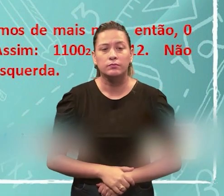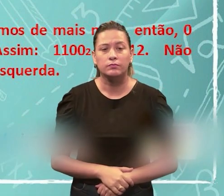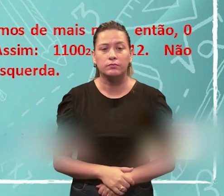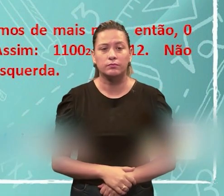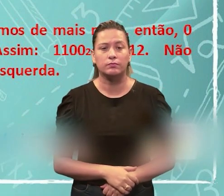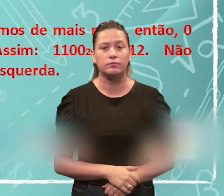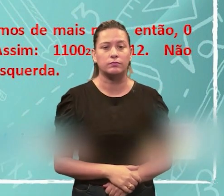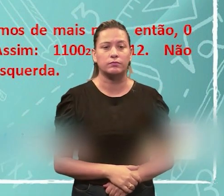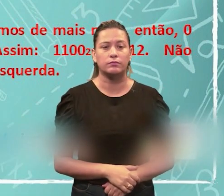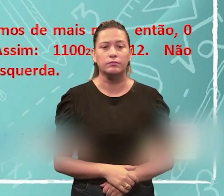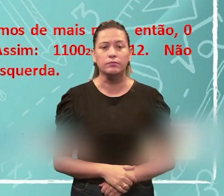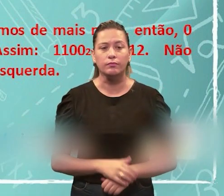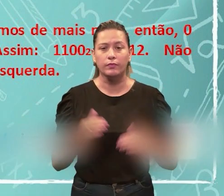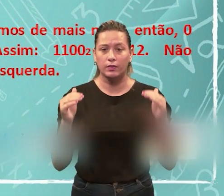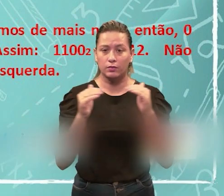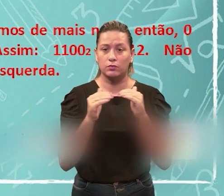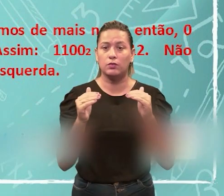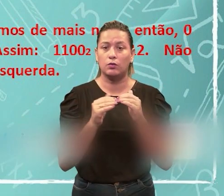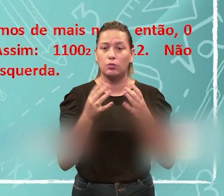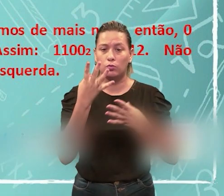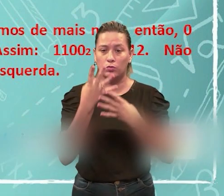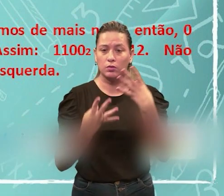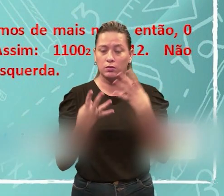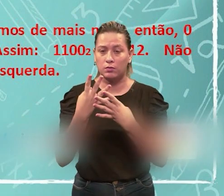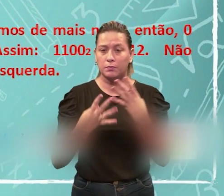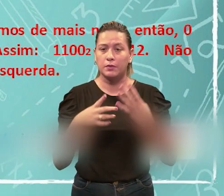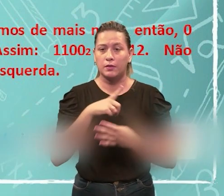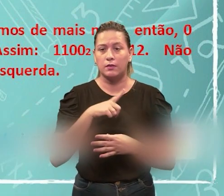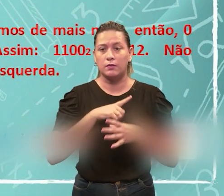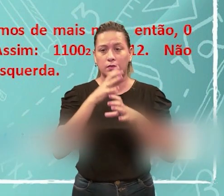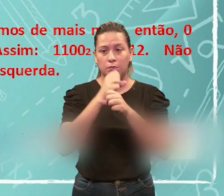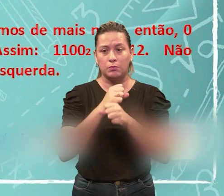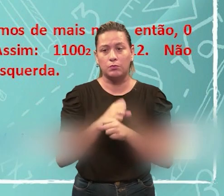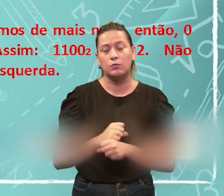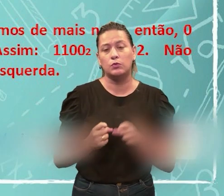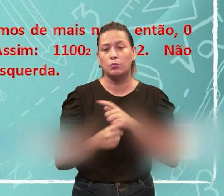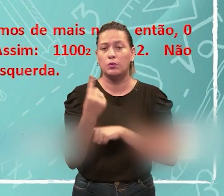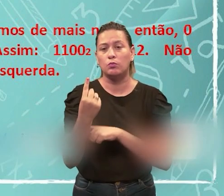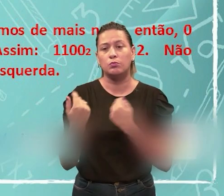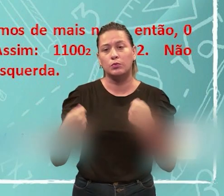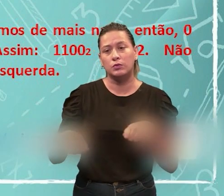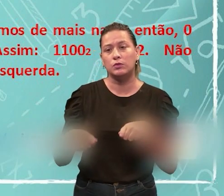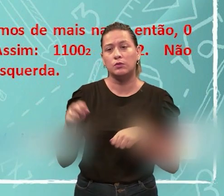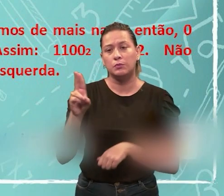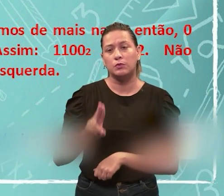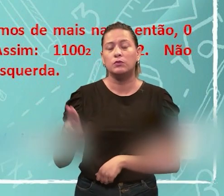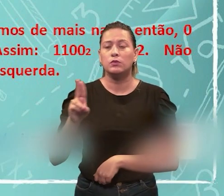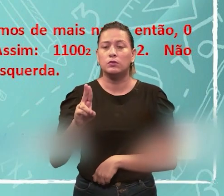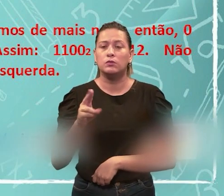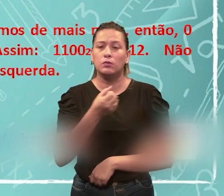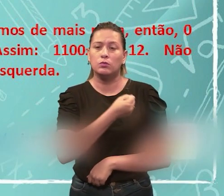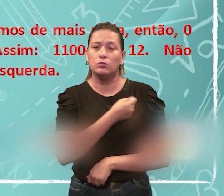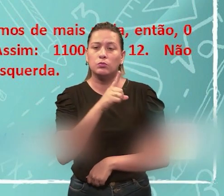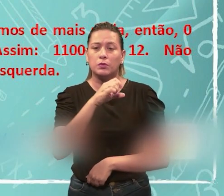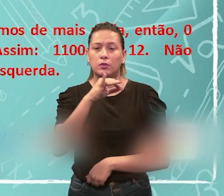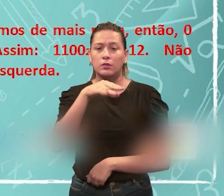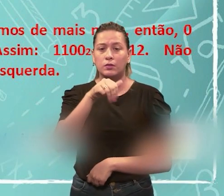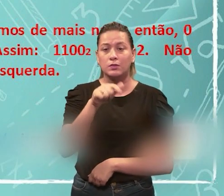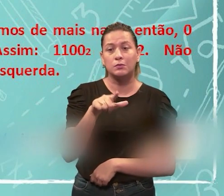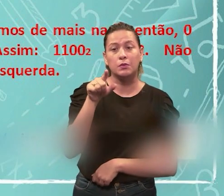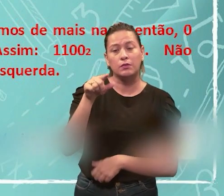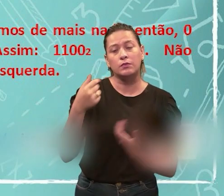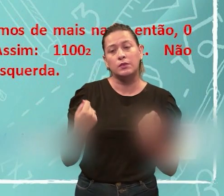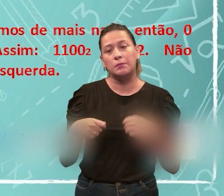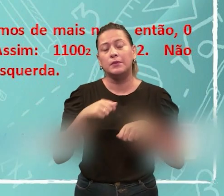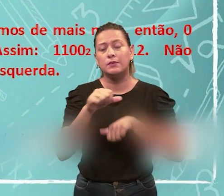vem para o exemplo. Então, a dica, de acordo com a tabela, só existe uma soma possível entre os valores decimais, que resulta em um número decimal que você